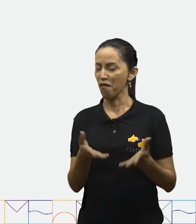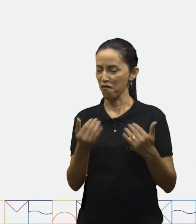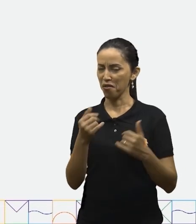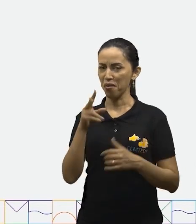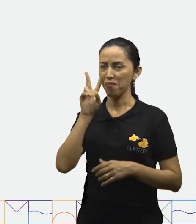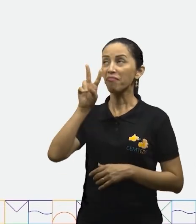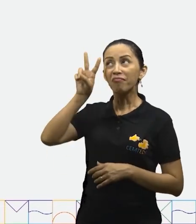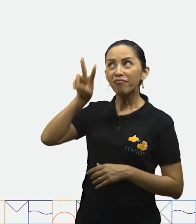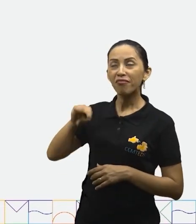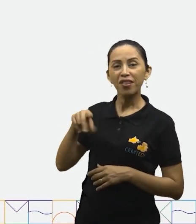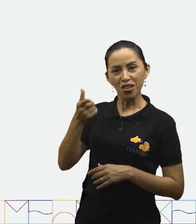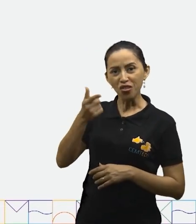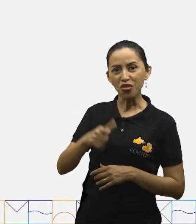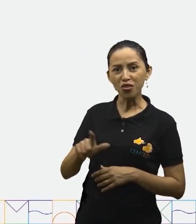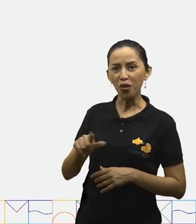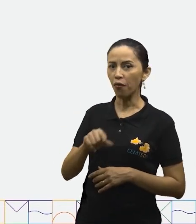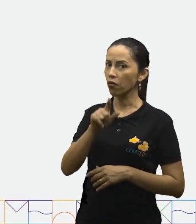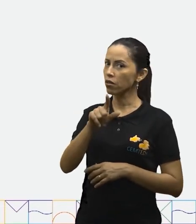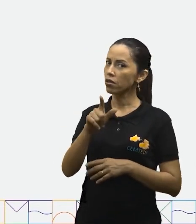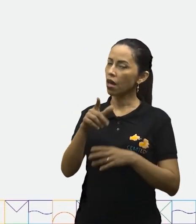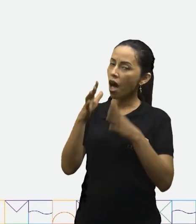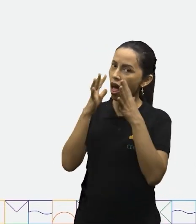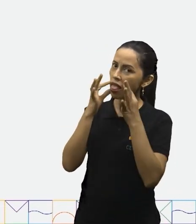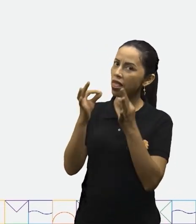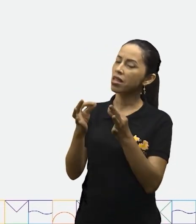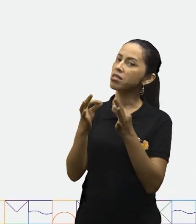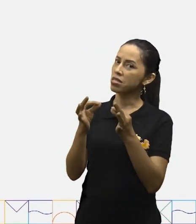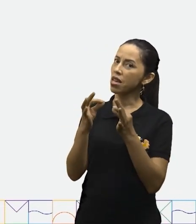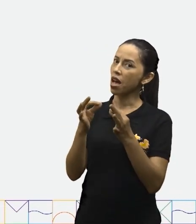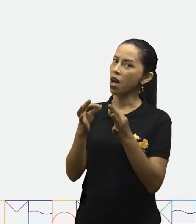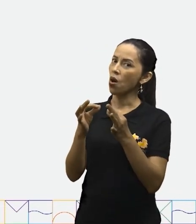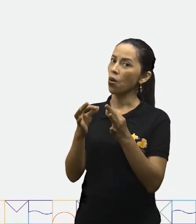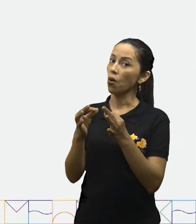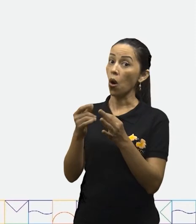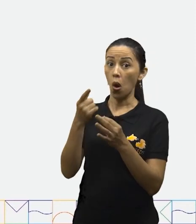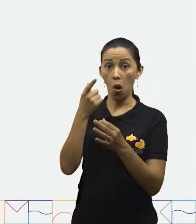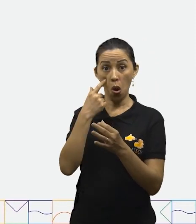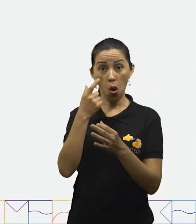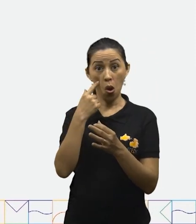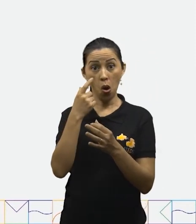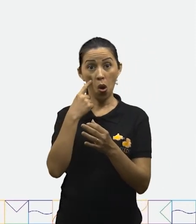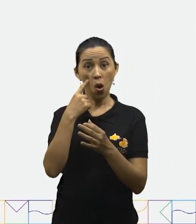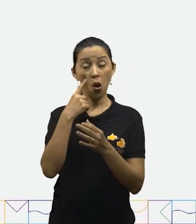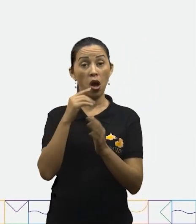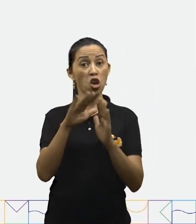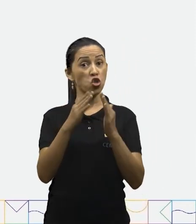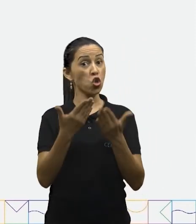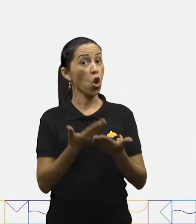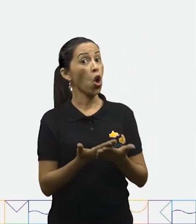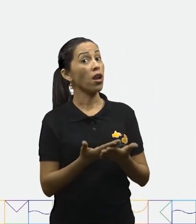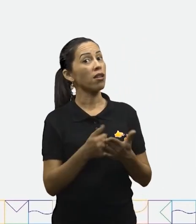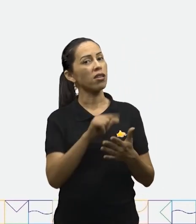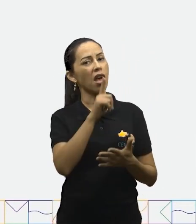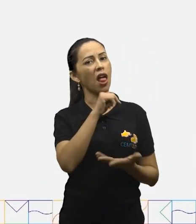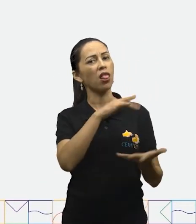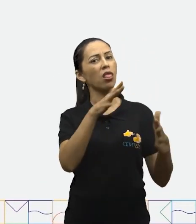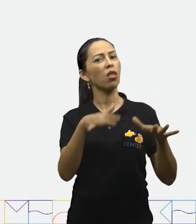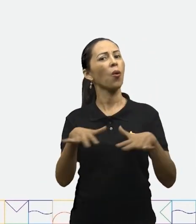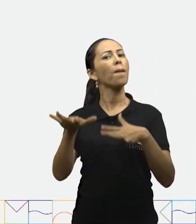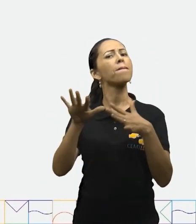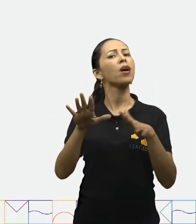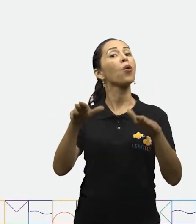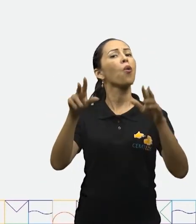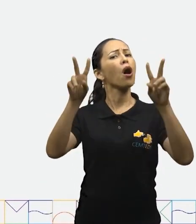Vamos ler novamente. Preste bastante atenção. Ruti Rocha. A Escolinha do Mar. E o